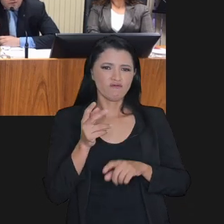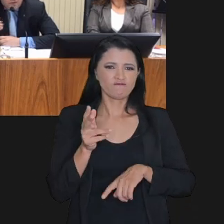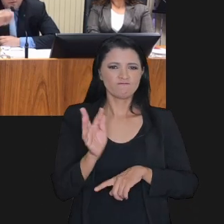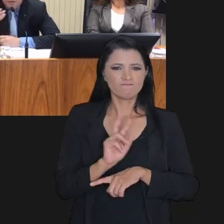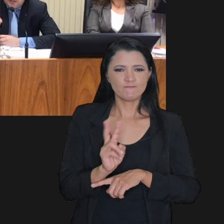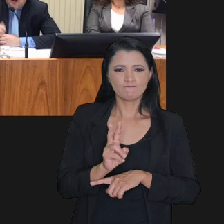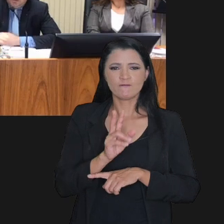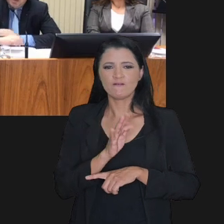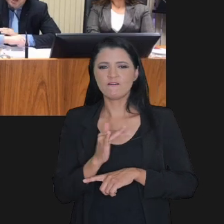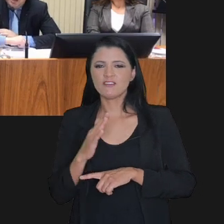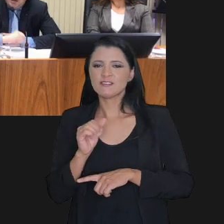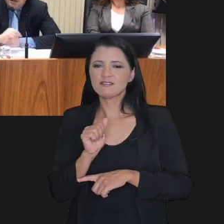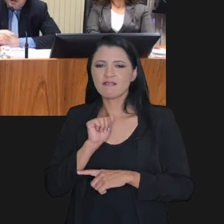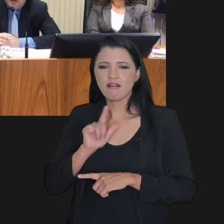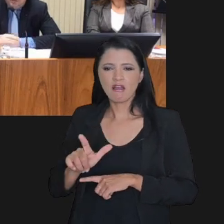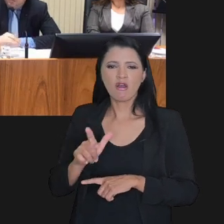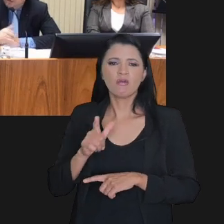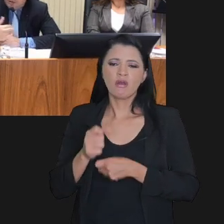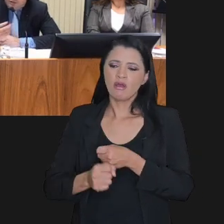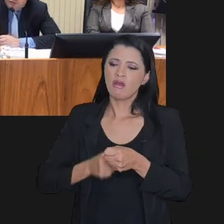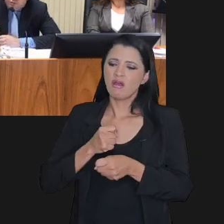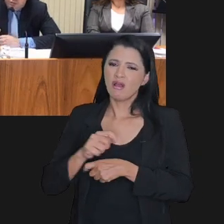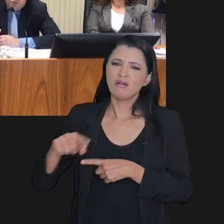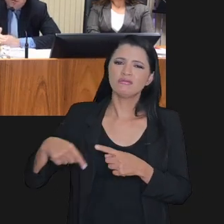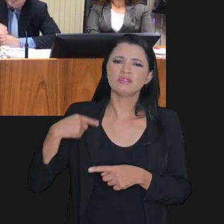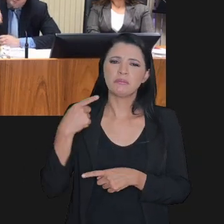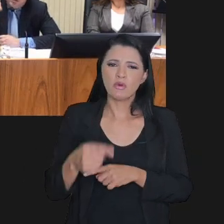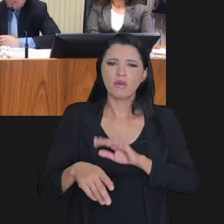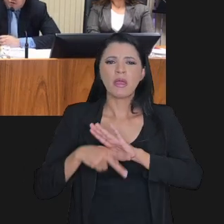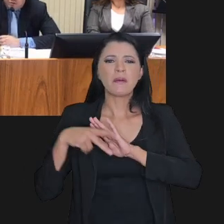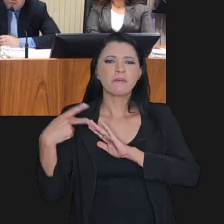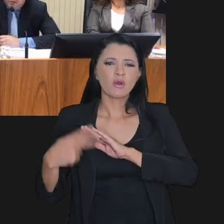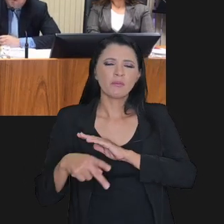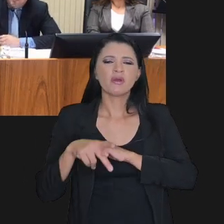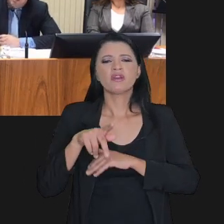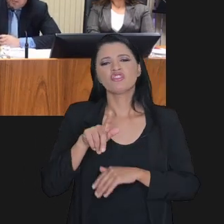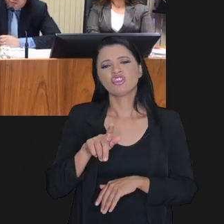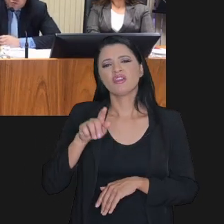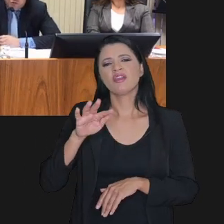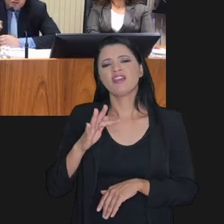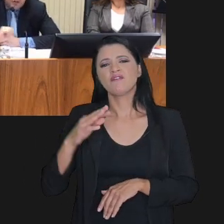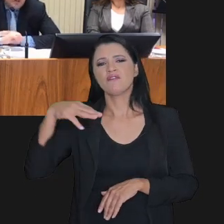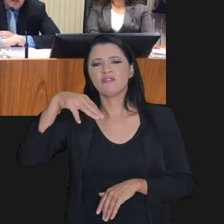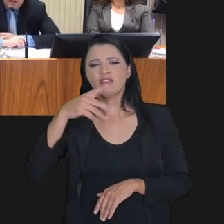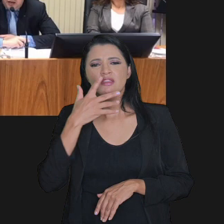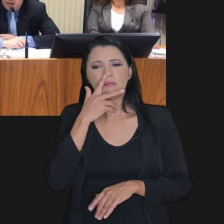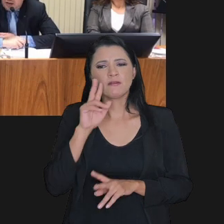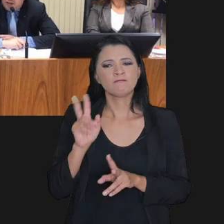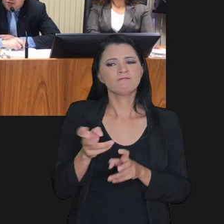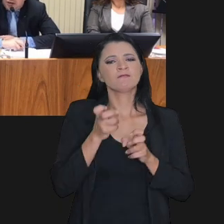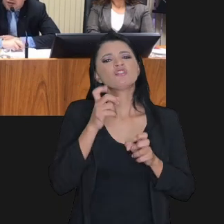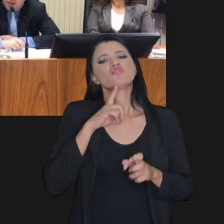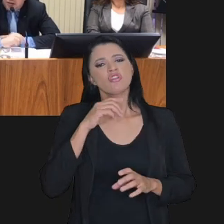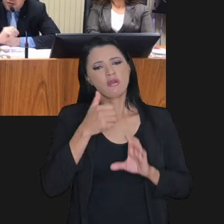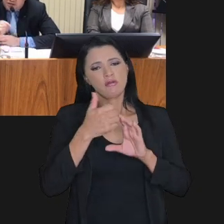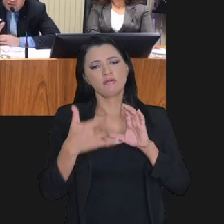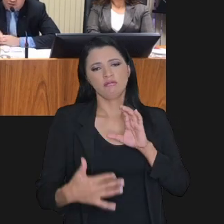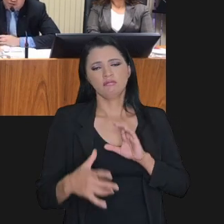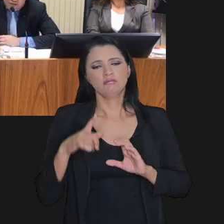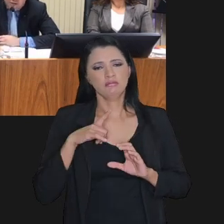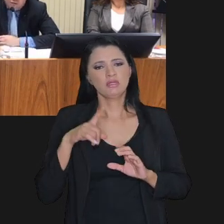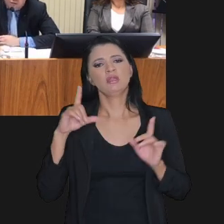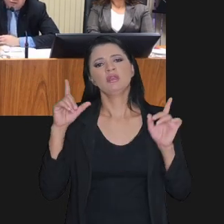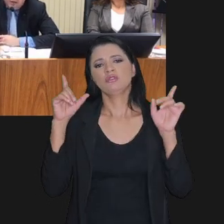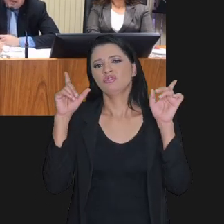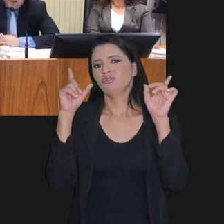administrativo, fiscal, podia decorrer muitos anos e depois para a PGFN, depois para a justiça, que ele ia ter uma característica já